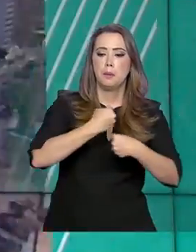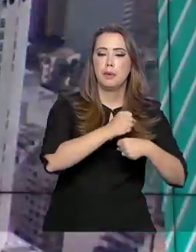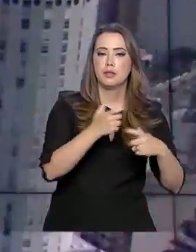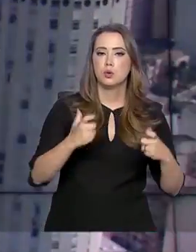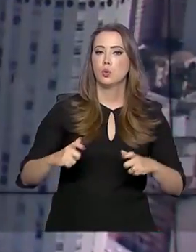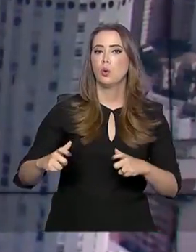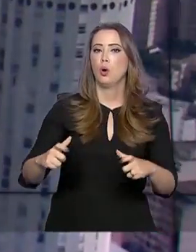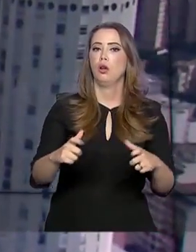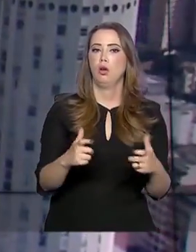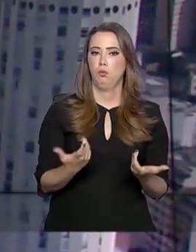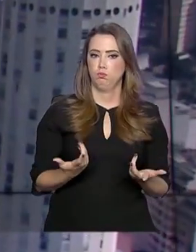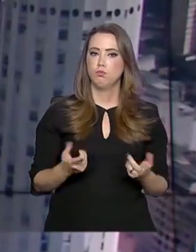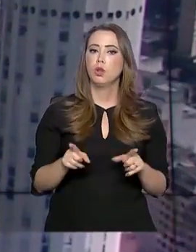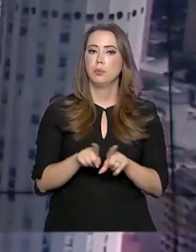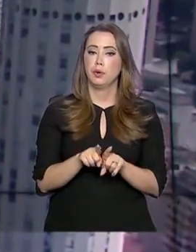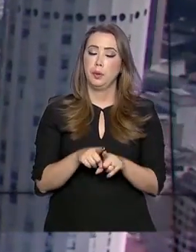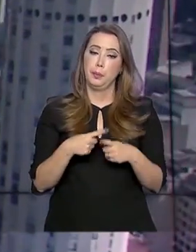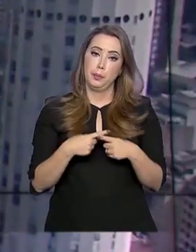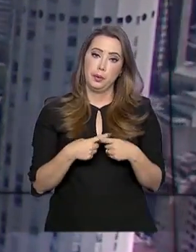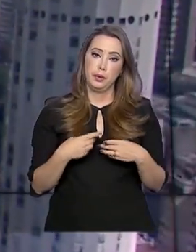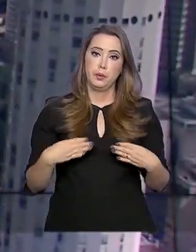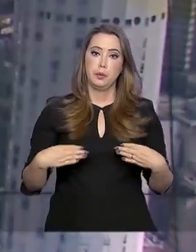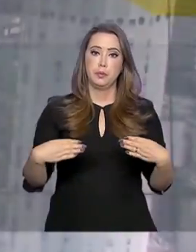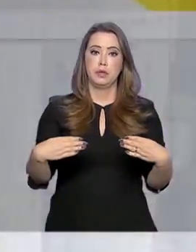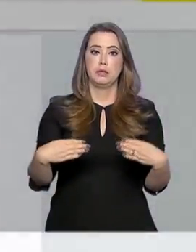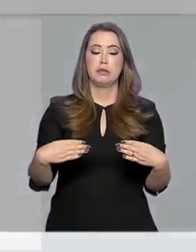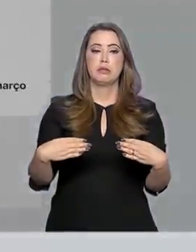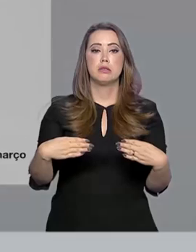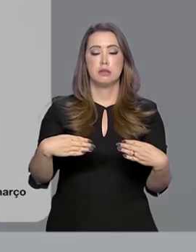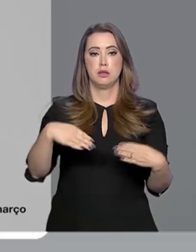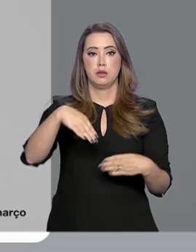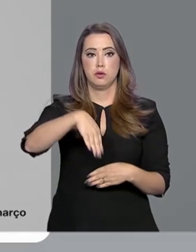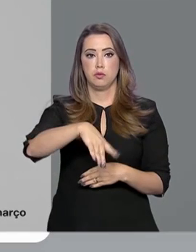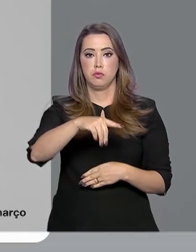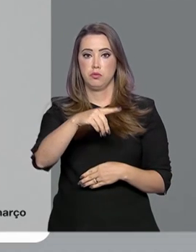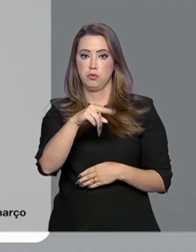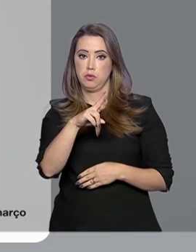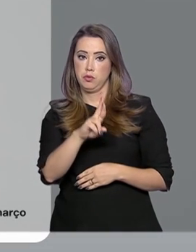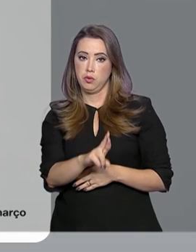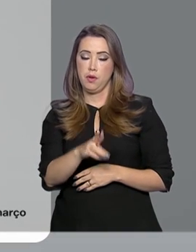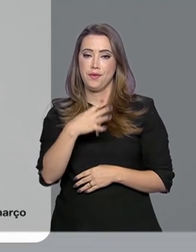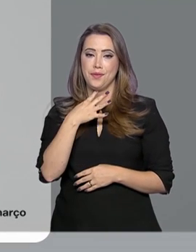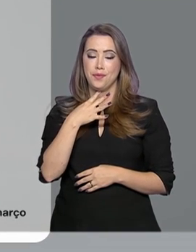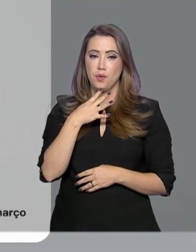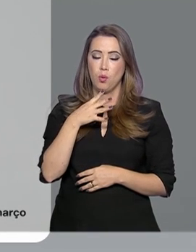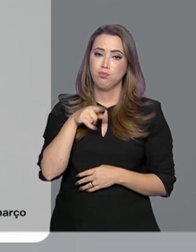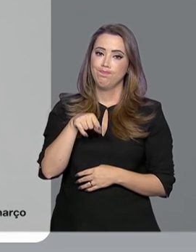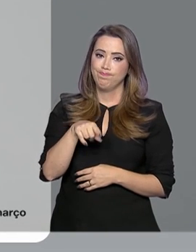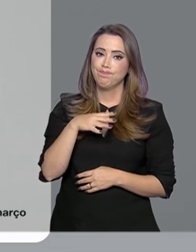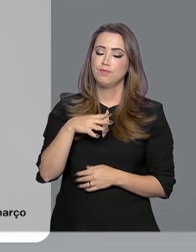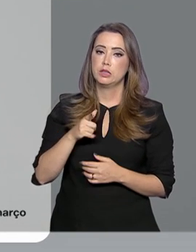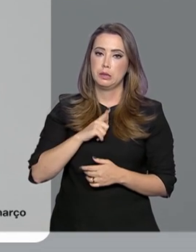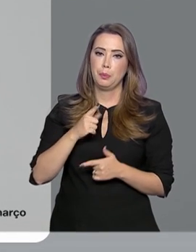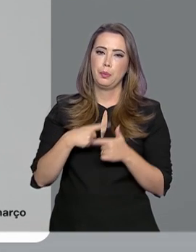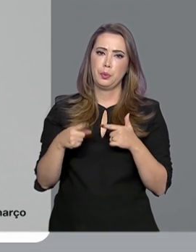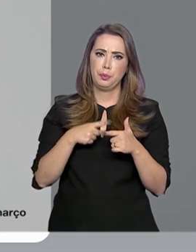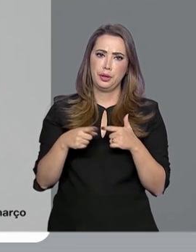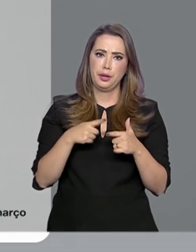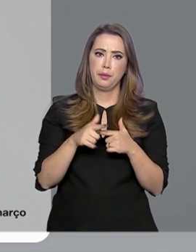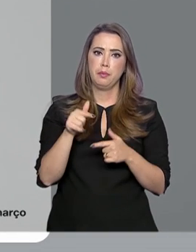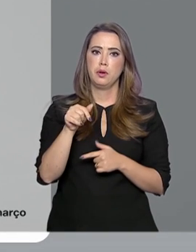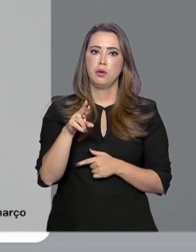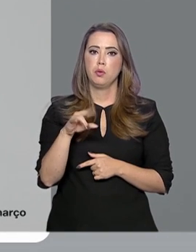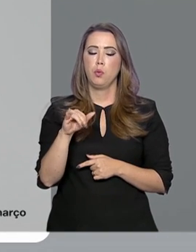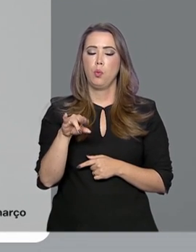Isso porque o Ministério do Desenvolvimento Regional reconheceu hoje a situação de calamidade pública no Guarujá e de